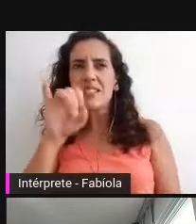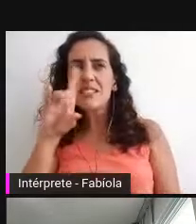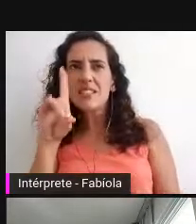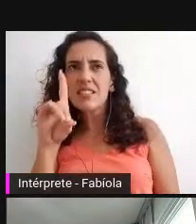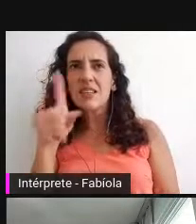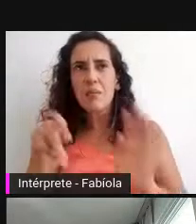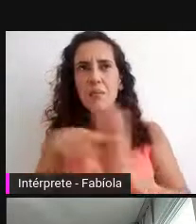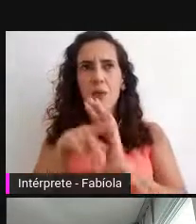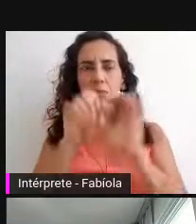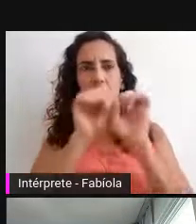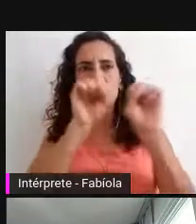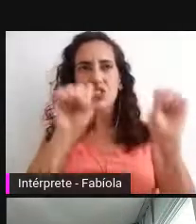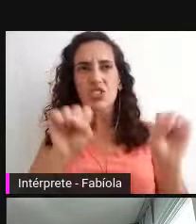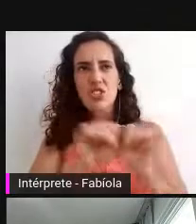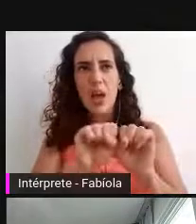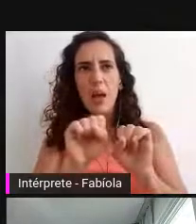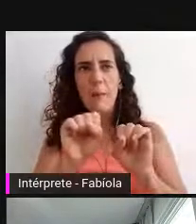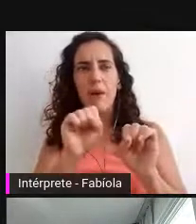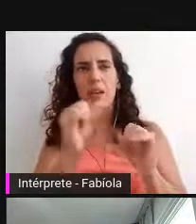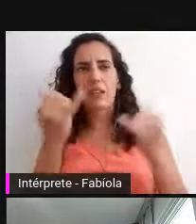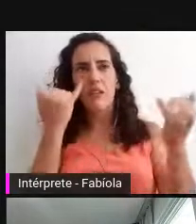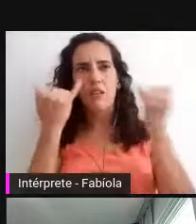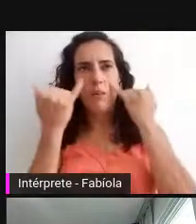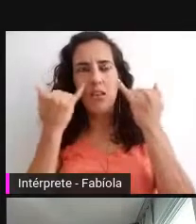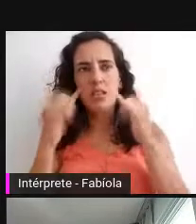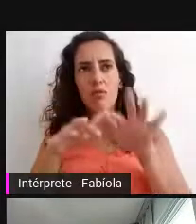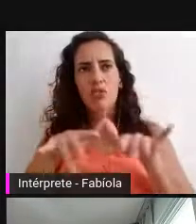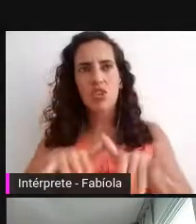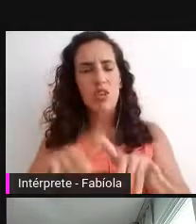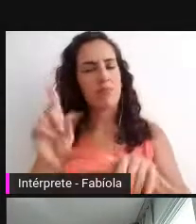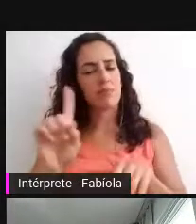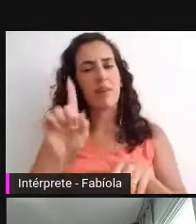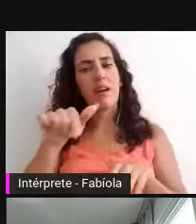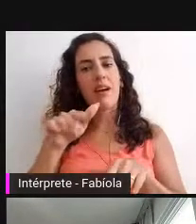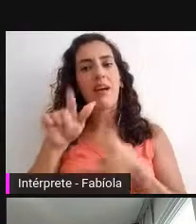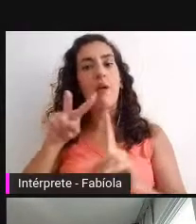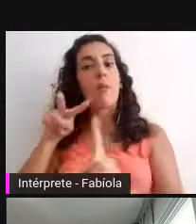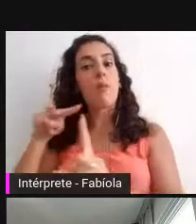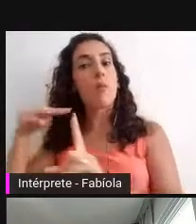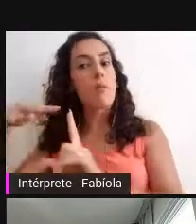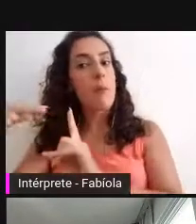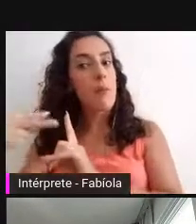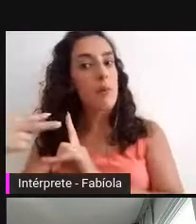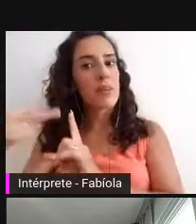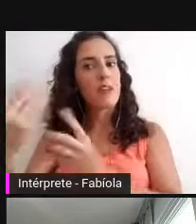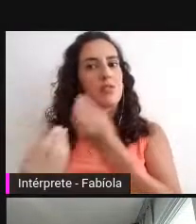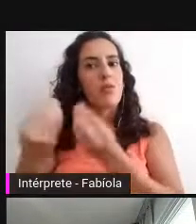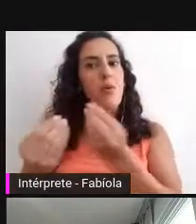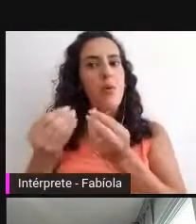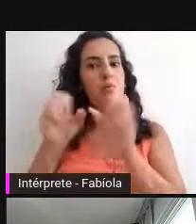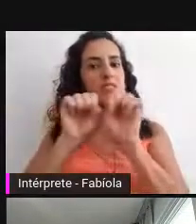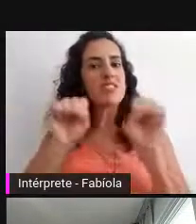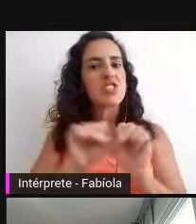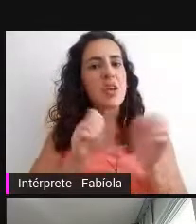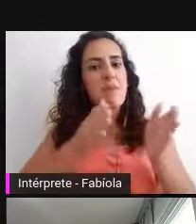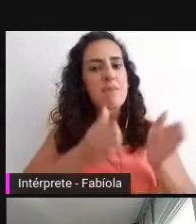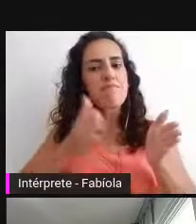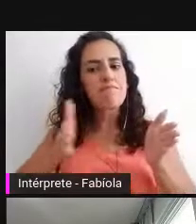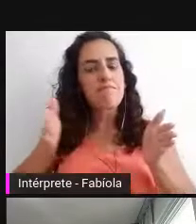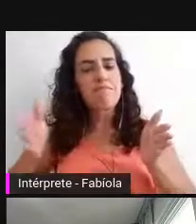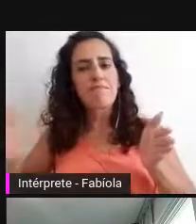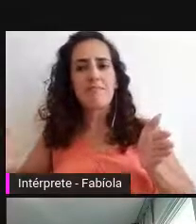Não, é uma abordagem sistêmica, é uma abordagem da TGS, em que,